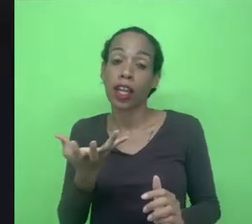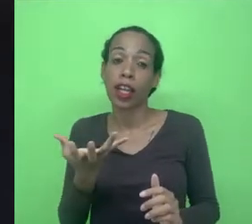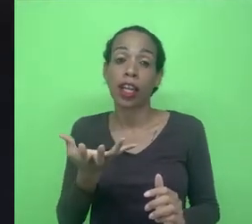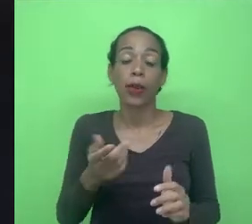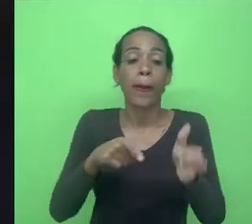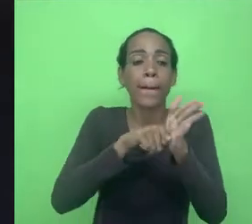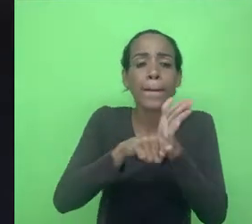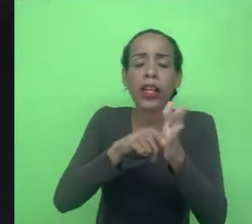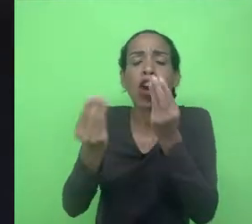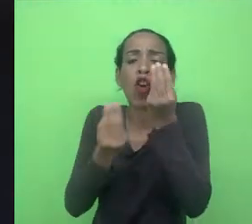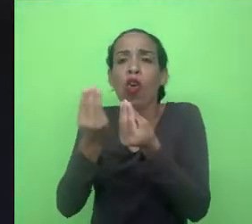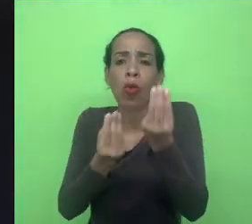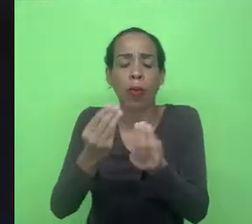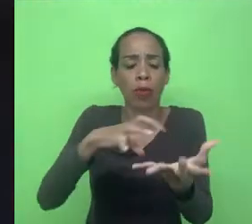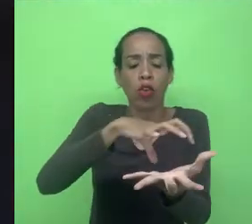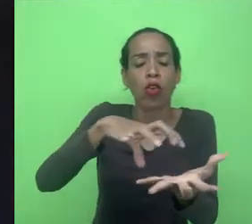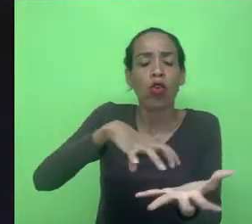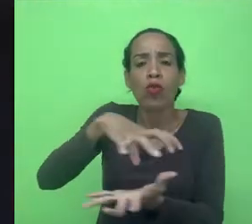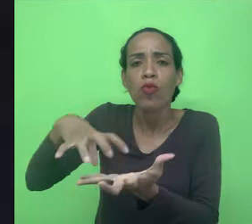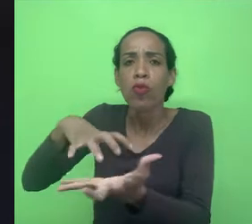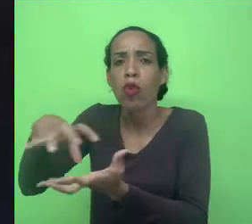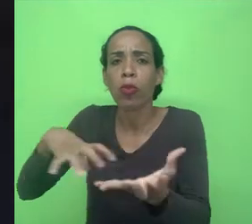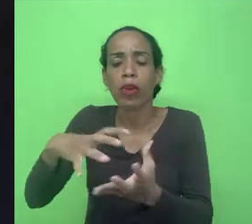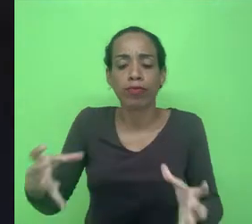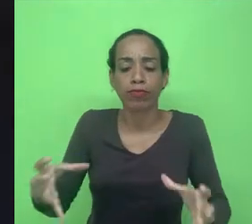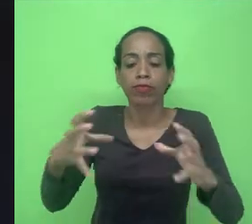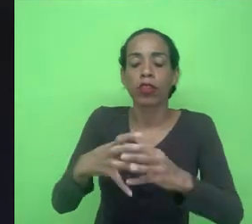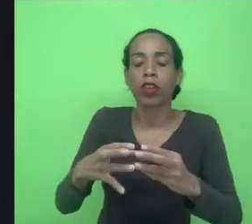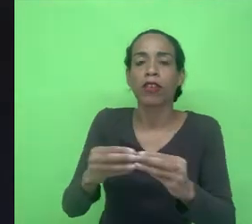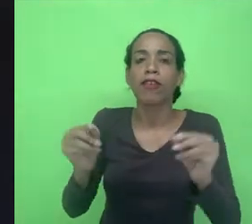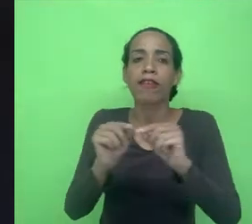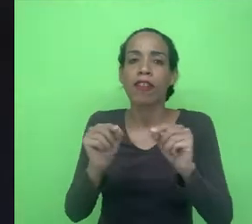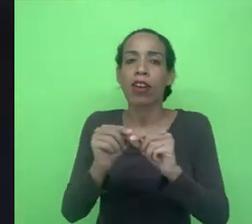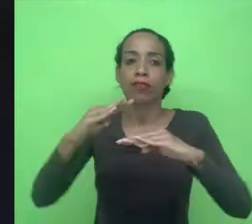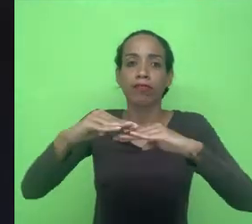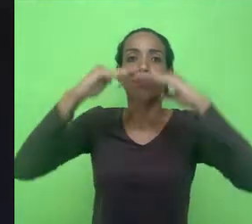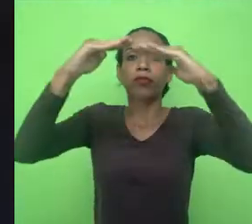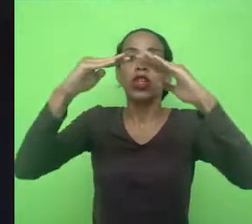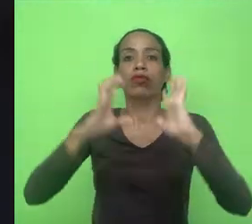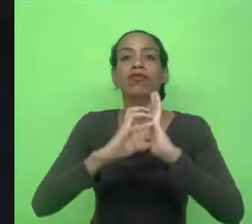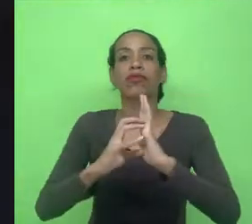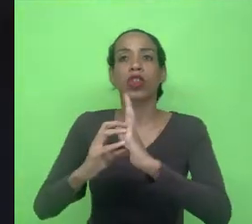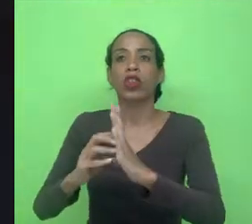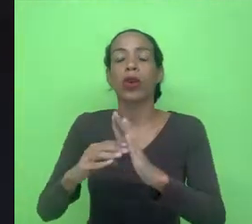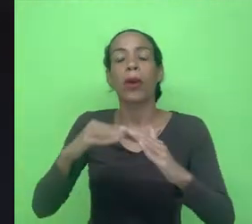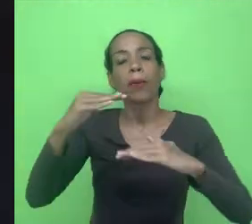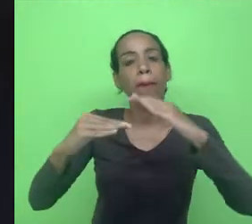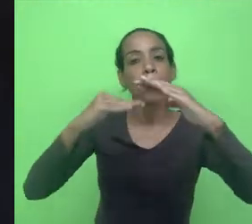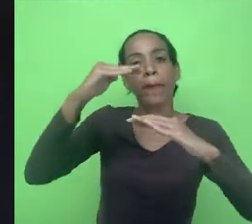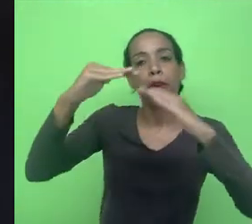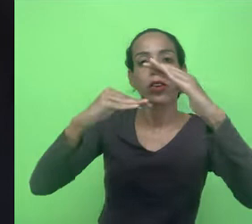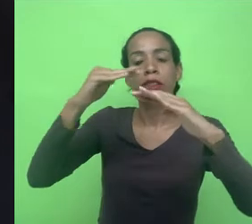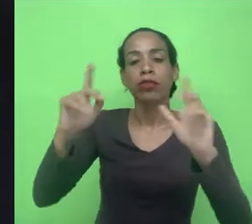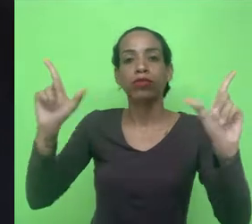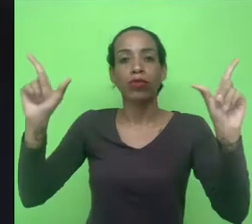movimentos de cooperativismo de plataforma performam a soberania de dados através dos processos de dataficação de